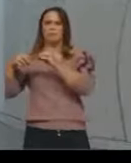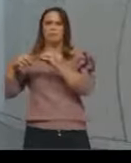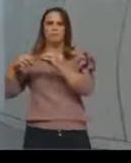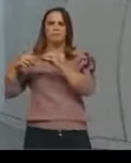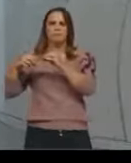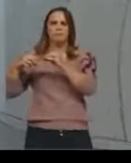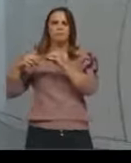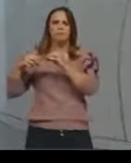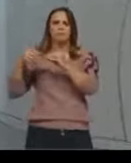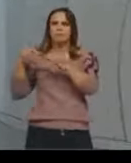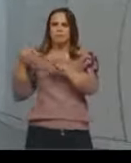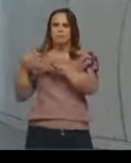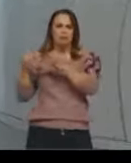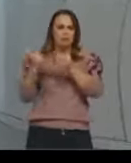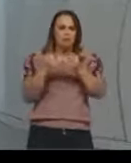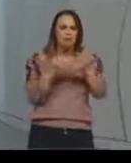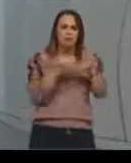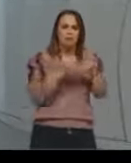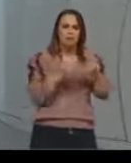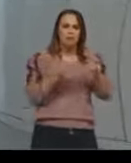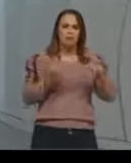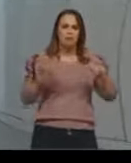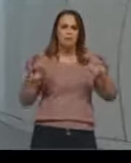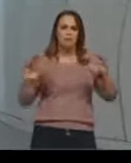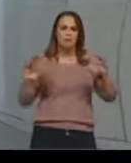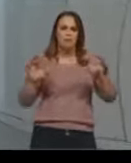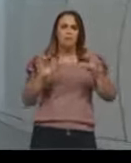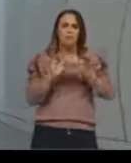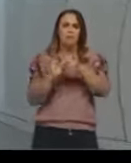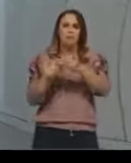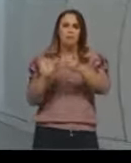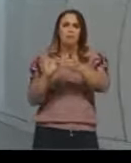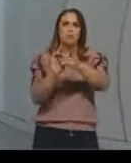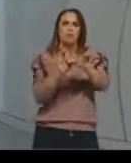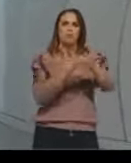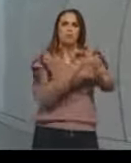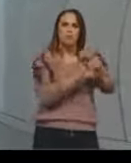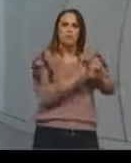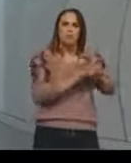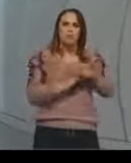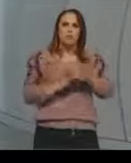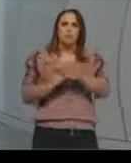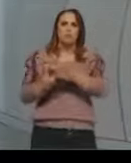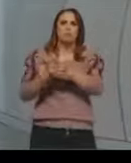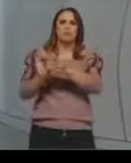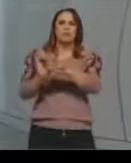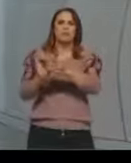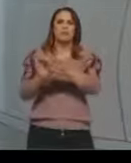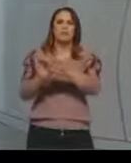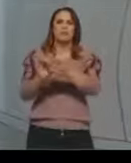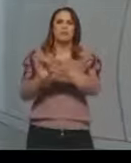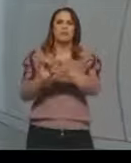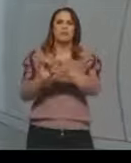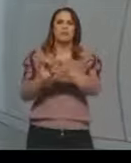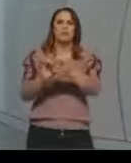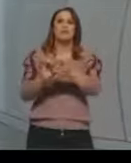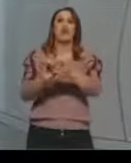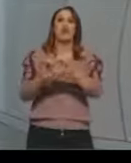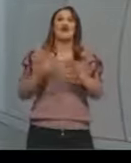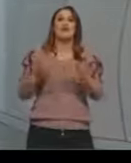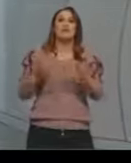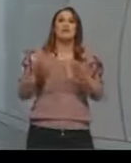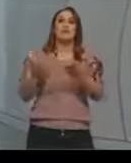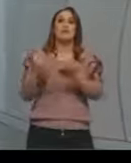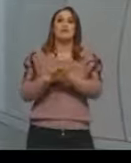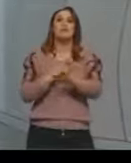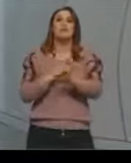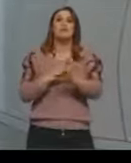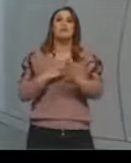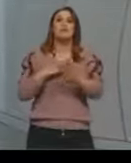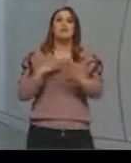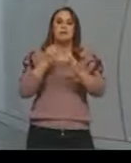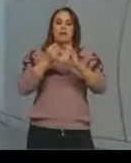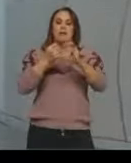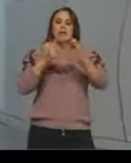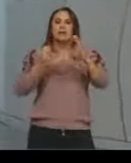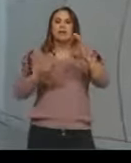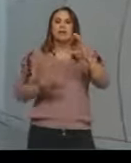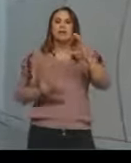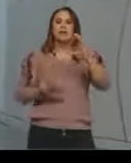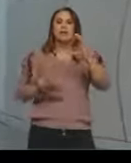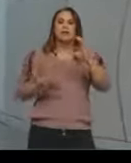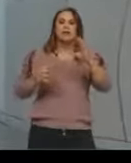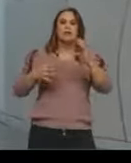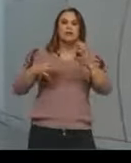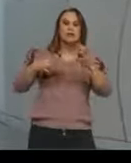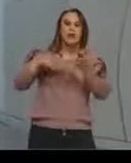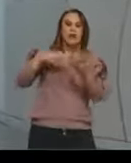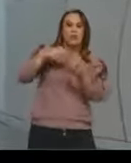grandes quantidades, e isso vai dar a ela essa característica turva e mais resistente, muito parecido com a gelatina. Pensa numa